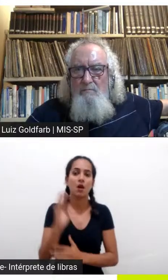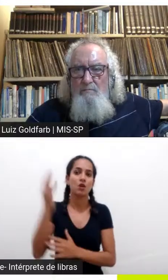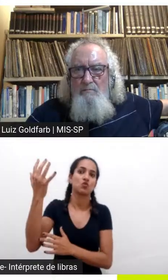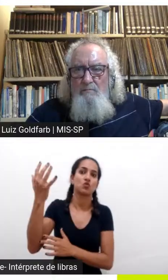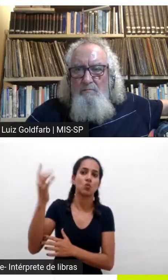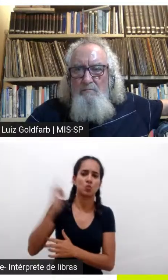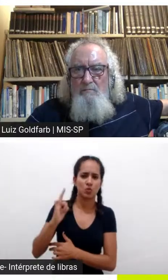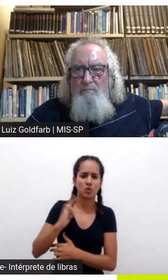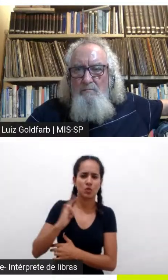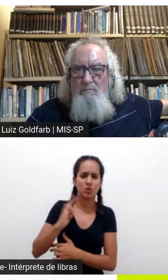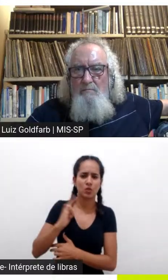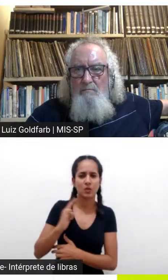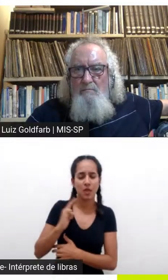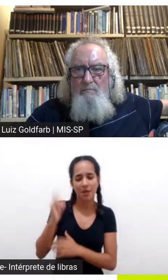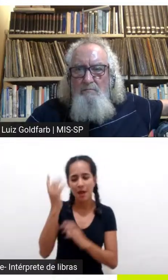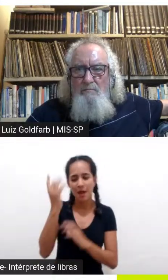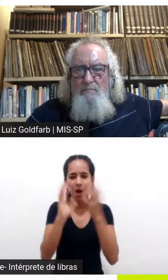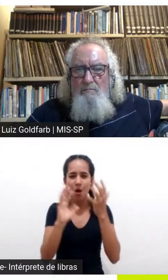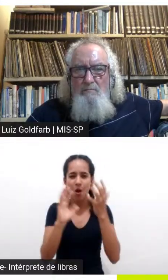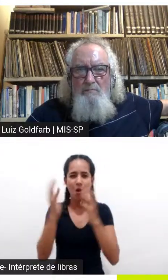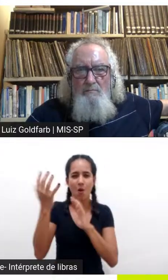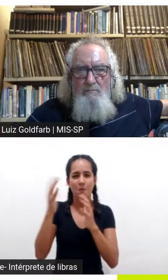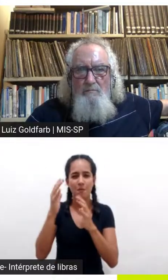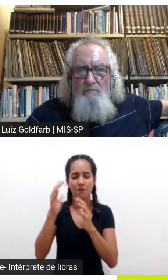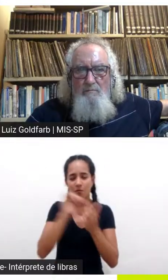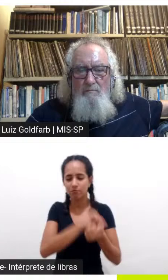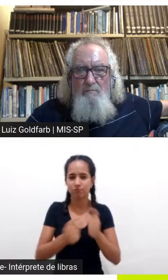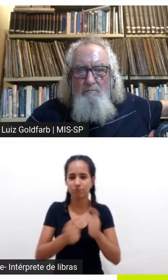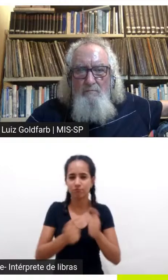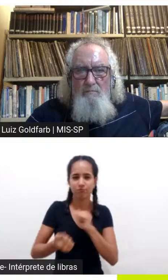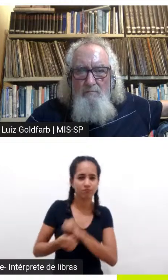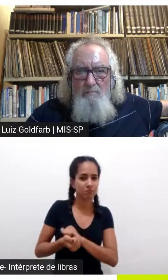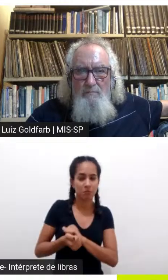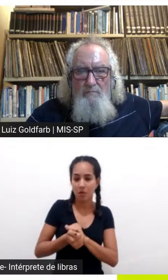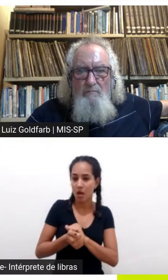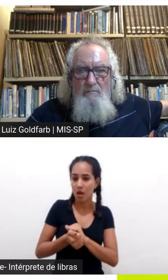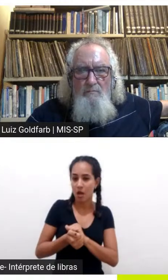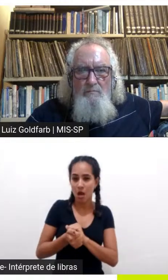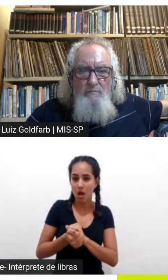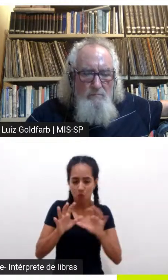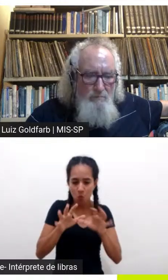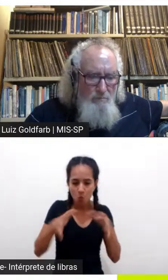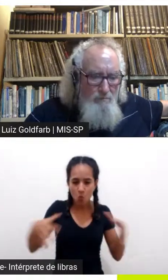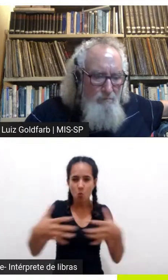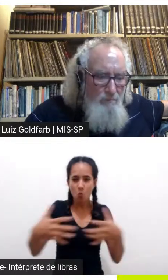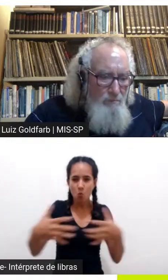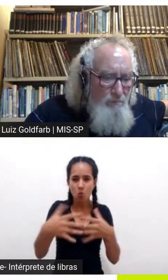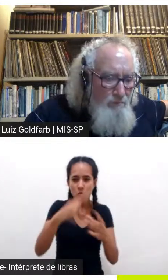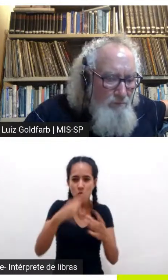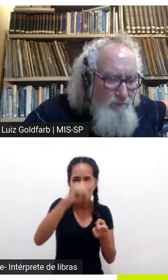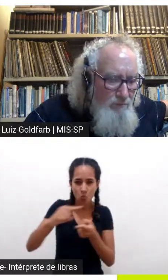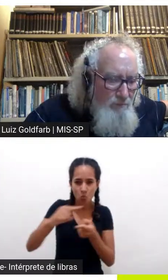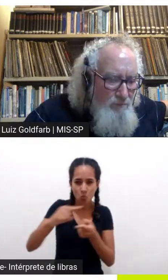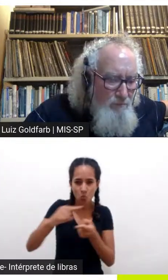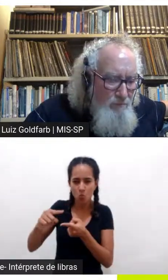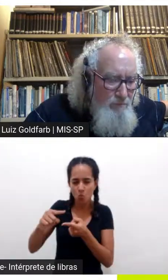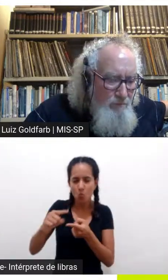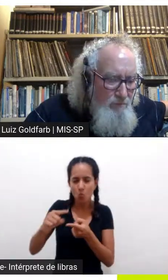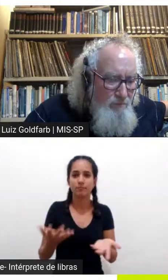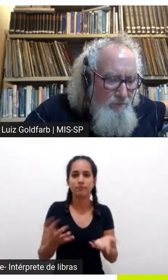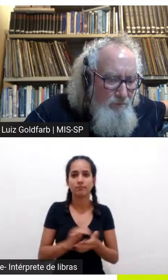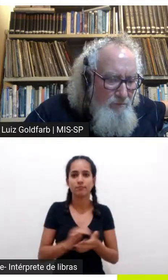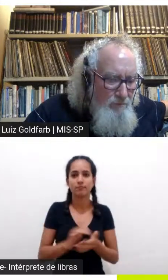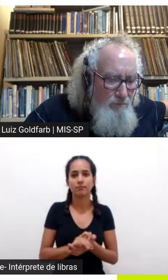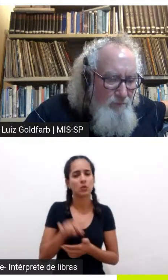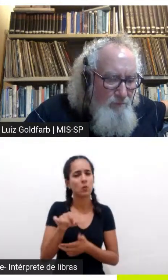ambientais foi apropriado pelo capitalismo transformando um micro condomínio né e excluir a gente também então é sempre isso